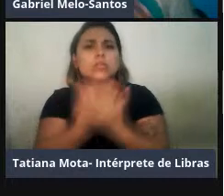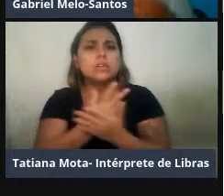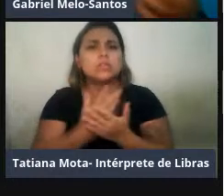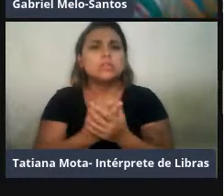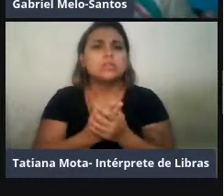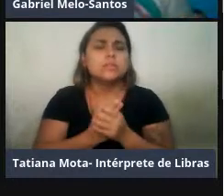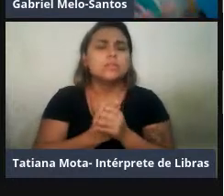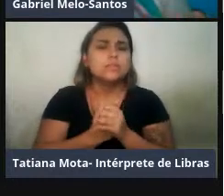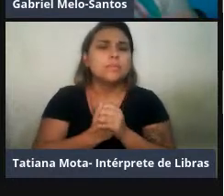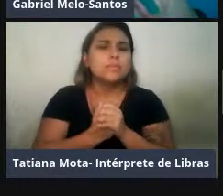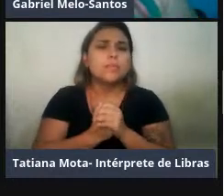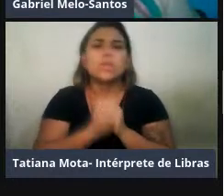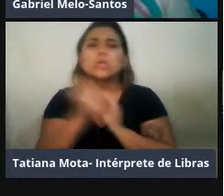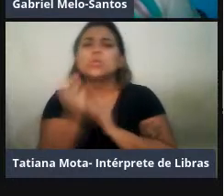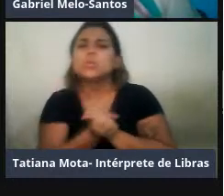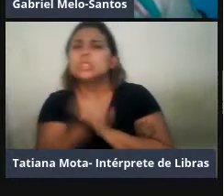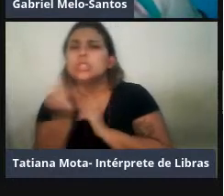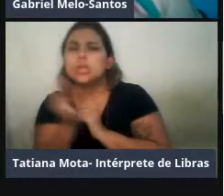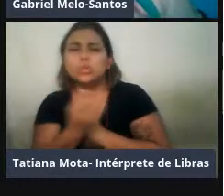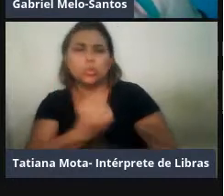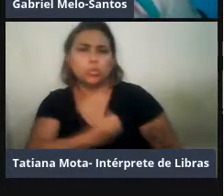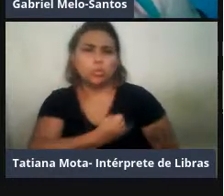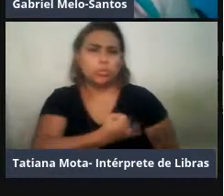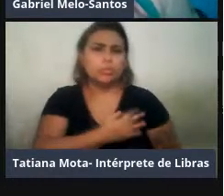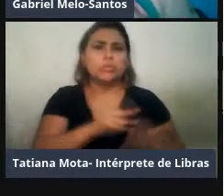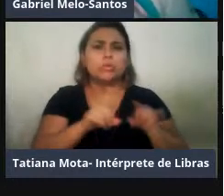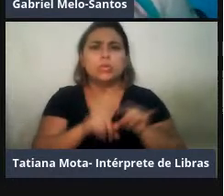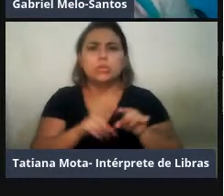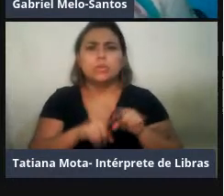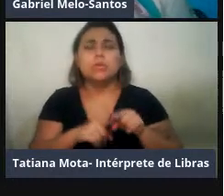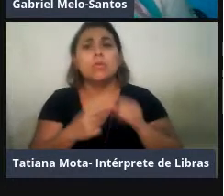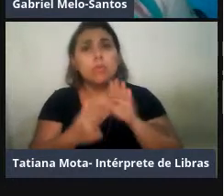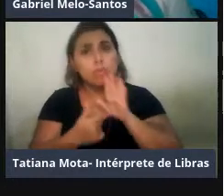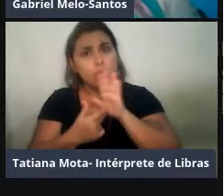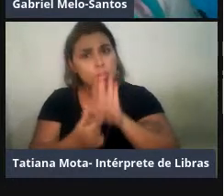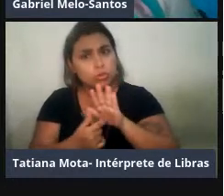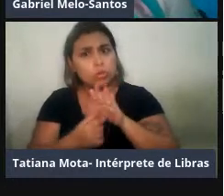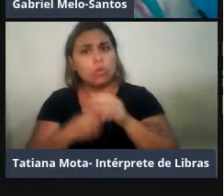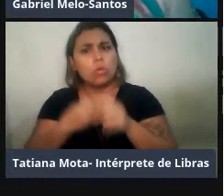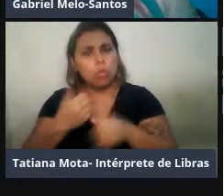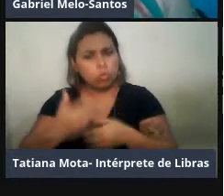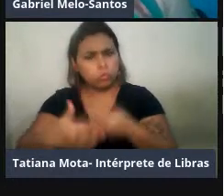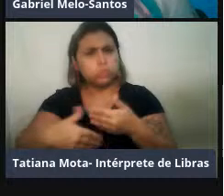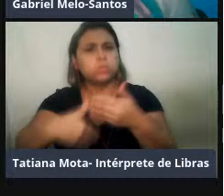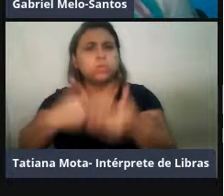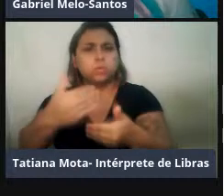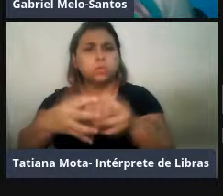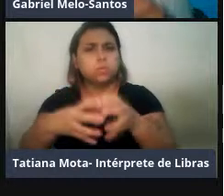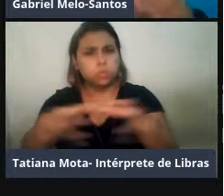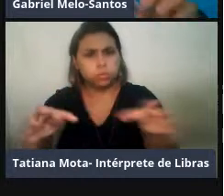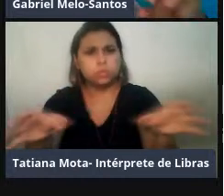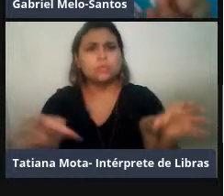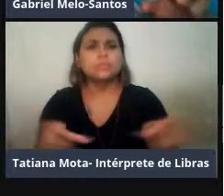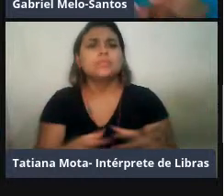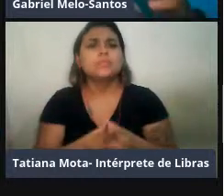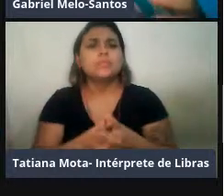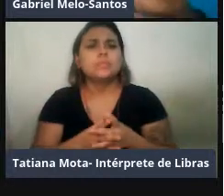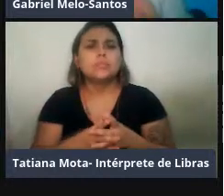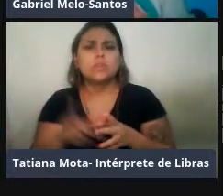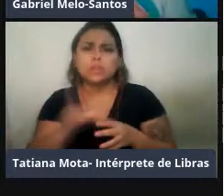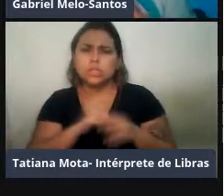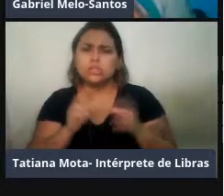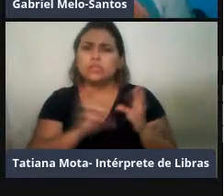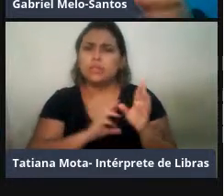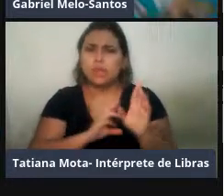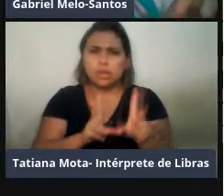número, quanto em diversidade desses repertórios ao longo da distribuição. Essas diferenças nesses assobios